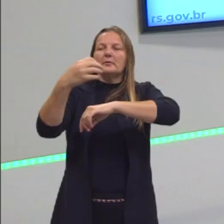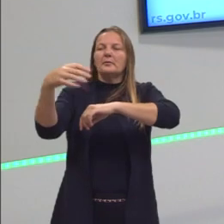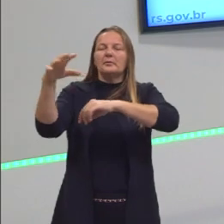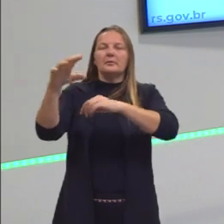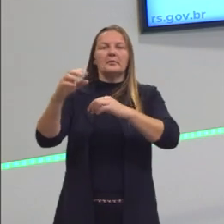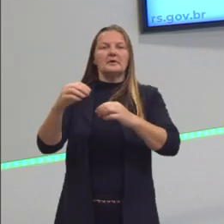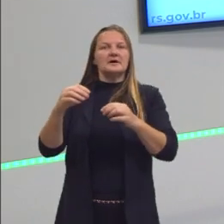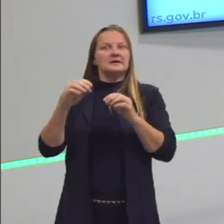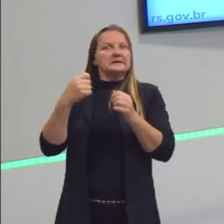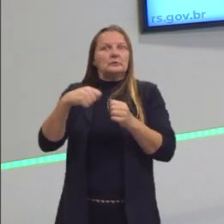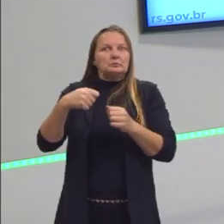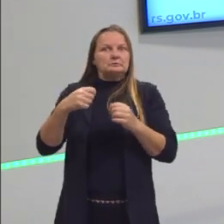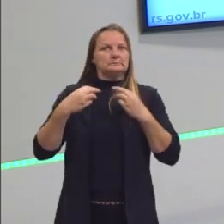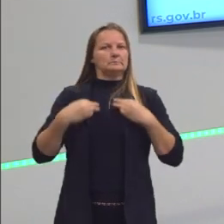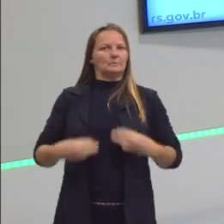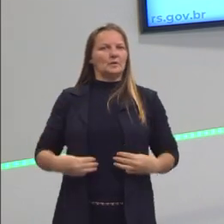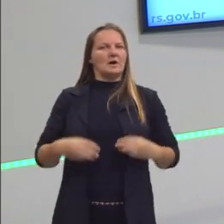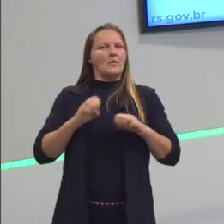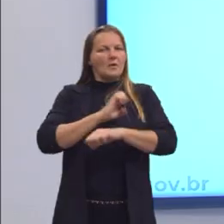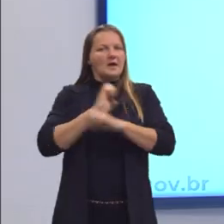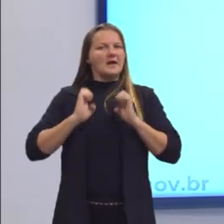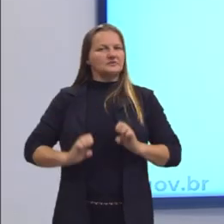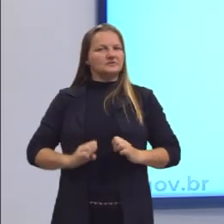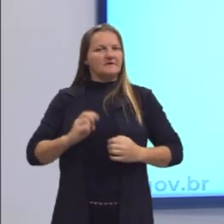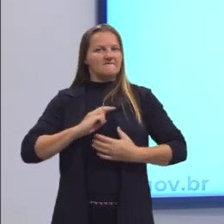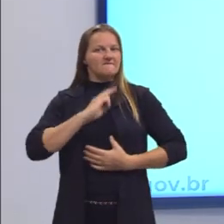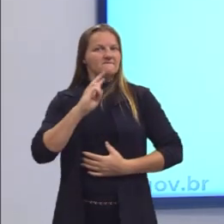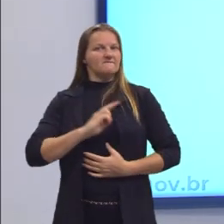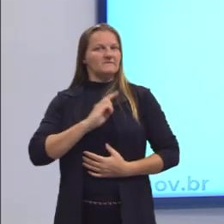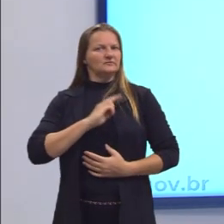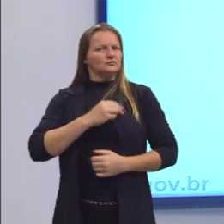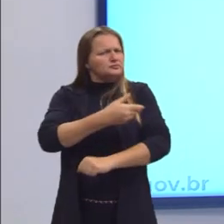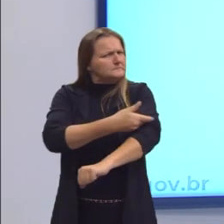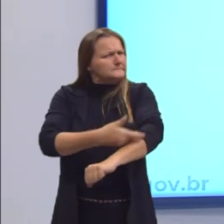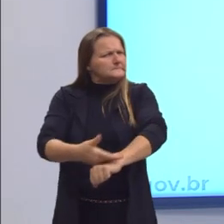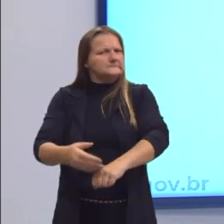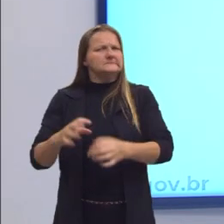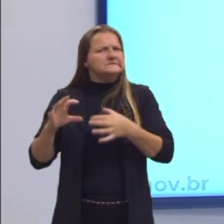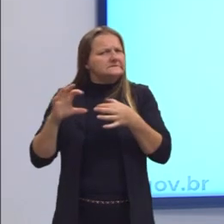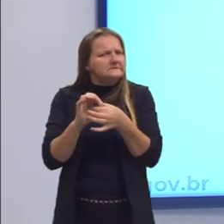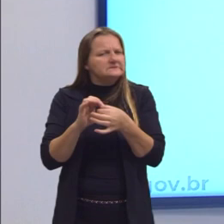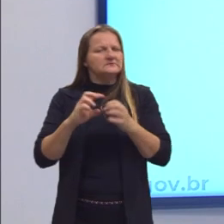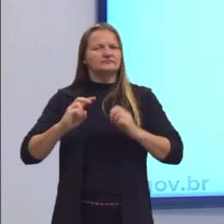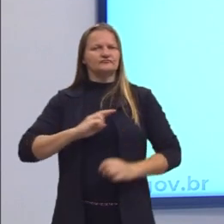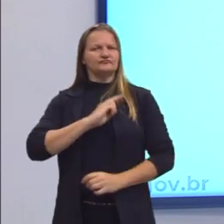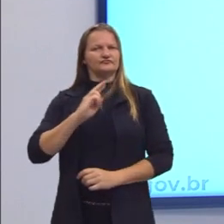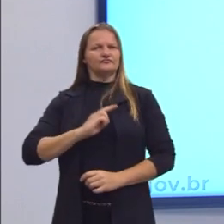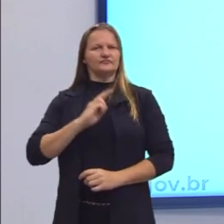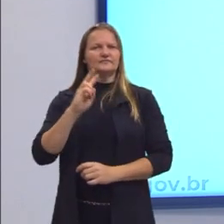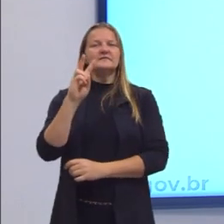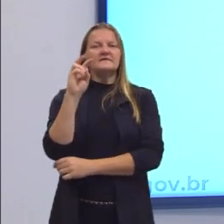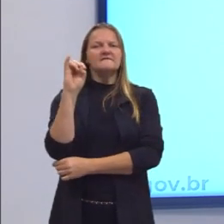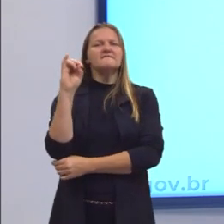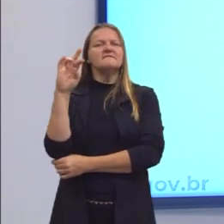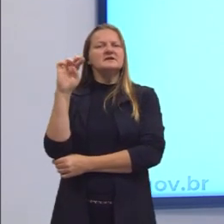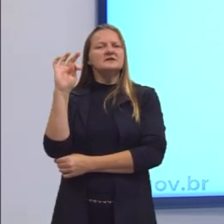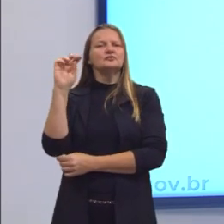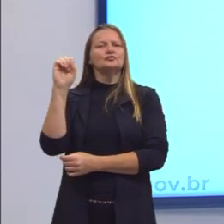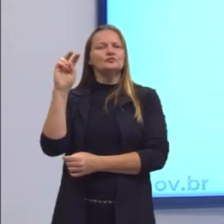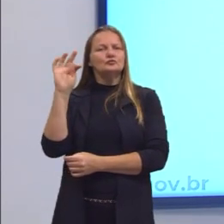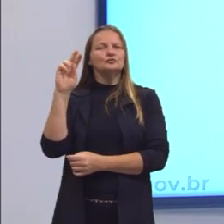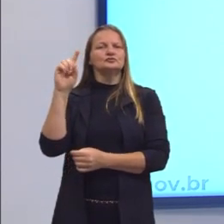é moral e não é ético. Então, tem que ter a virtude como hábito. A virtude, sempre tê-la como hábito, ser honesto, seguir